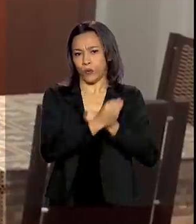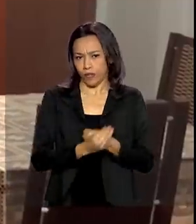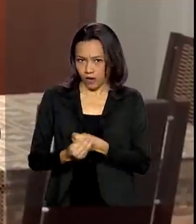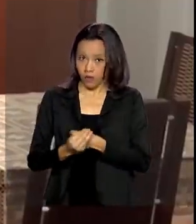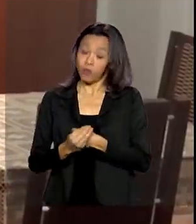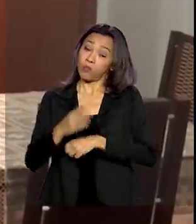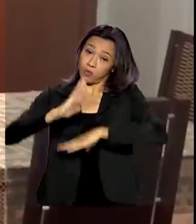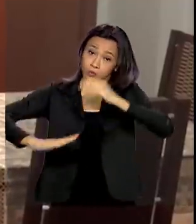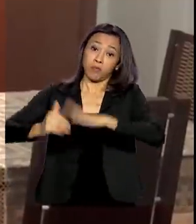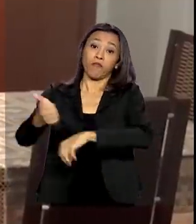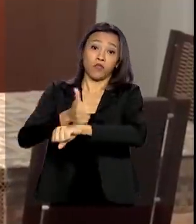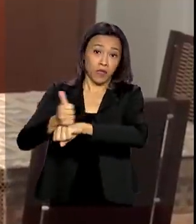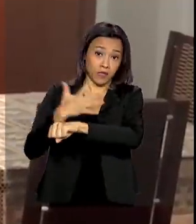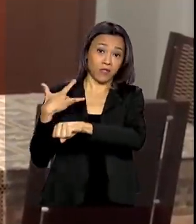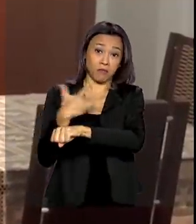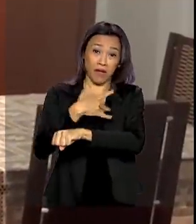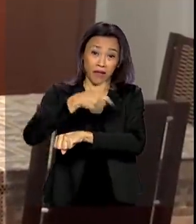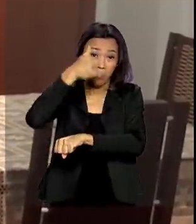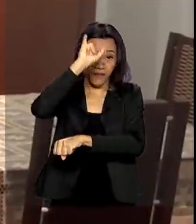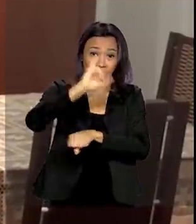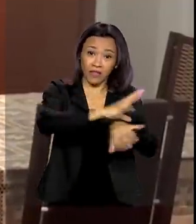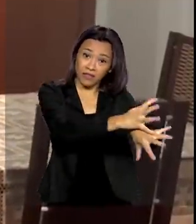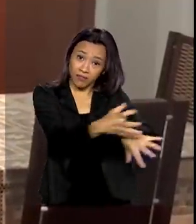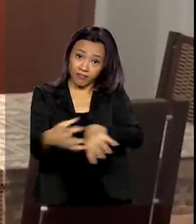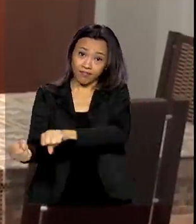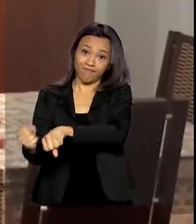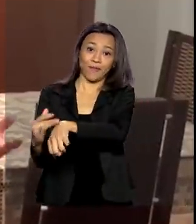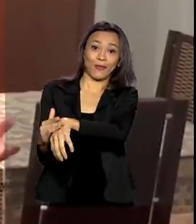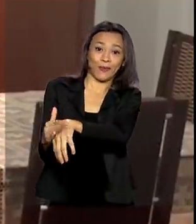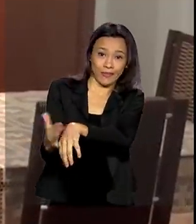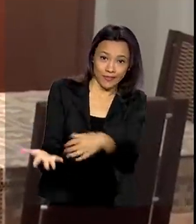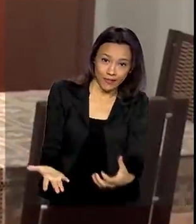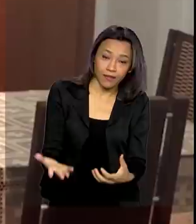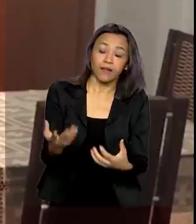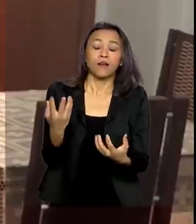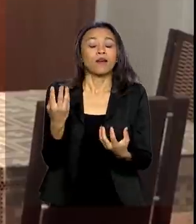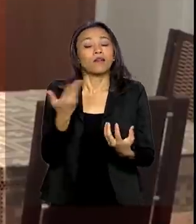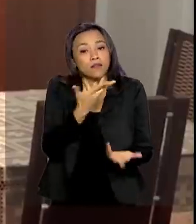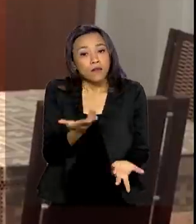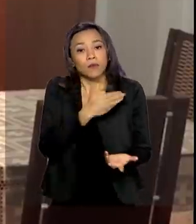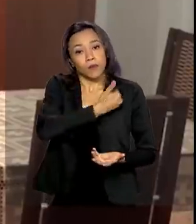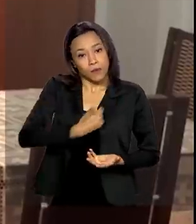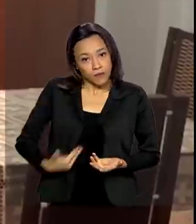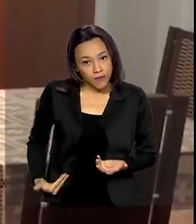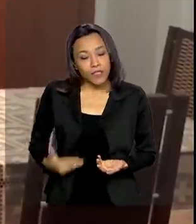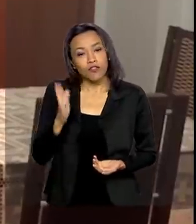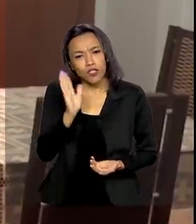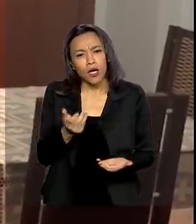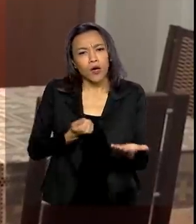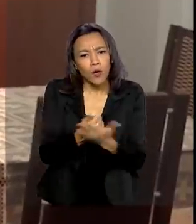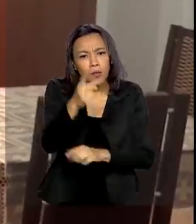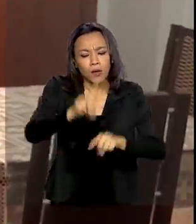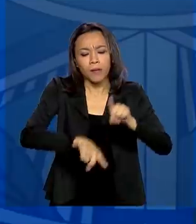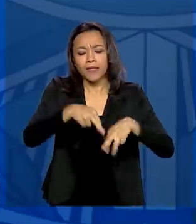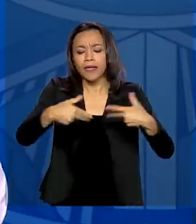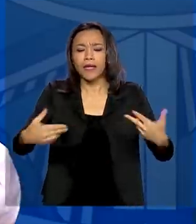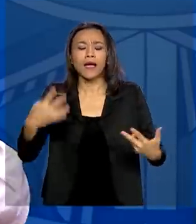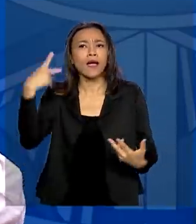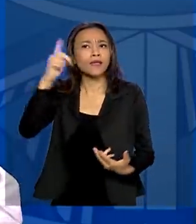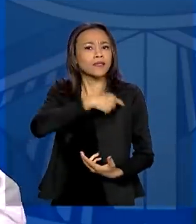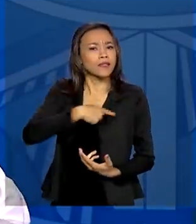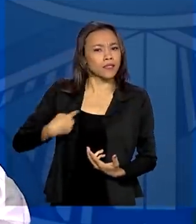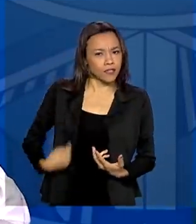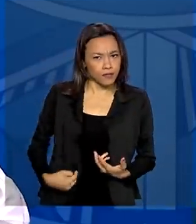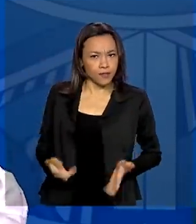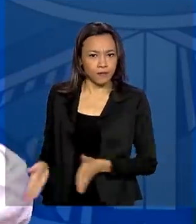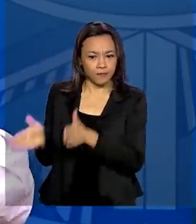para evitar que eles também sejam contaminados pelo coronavírus. Para isso, o governo brasileiro comprou equipamentos chineses. Se nós